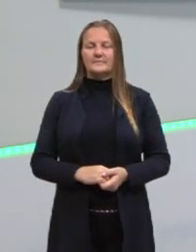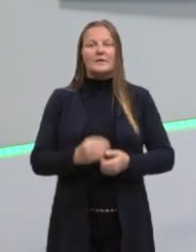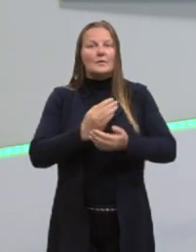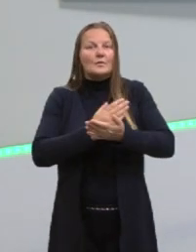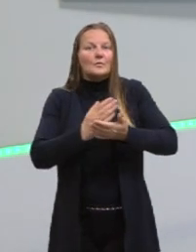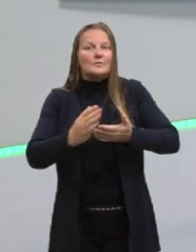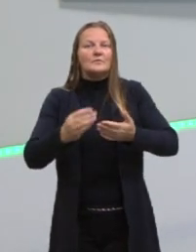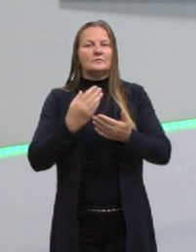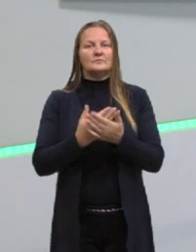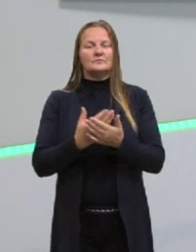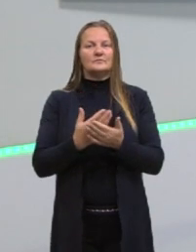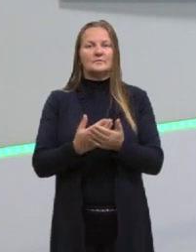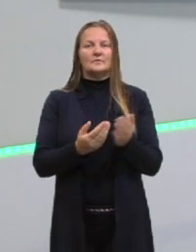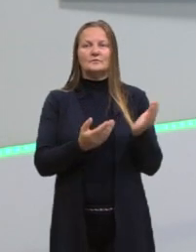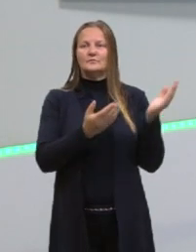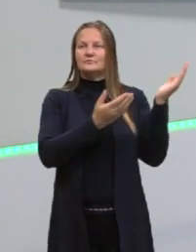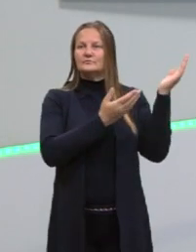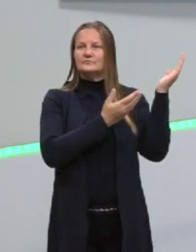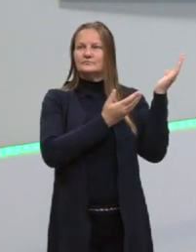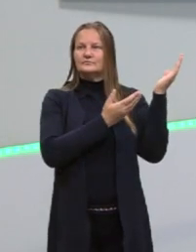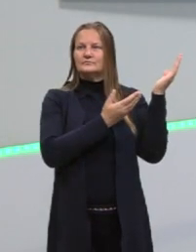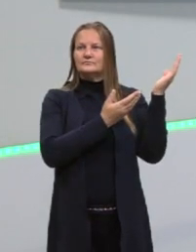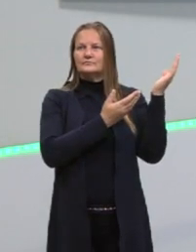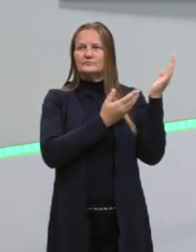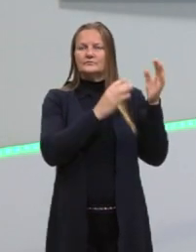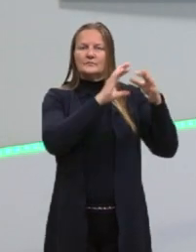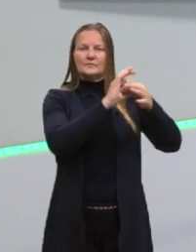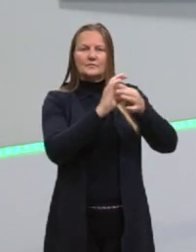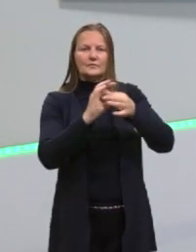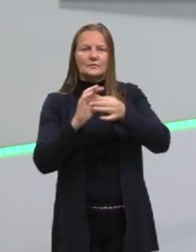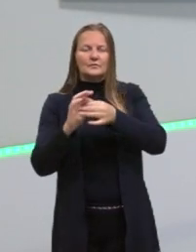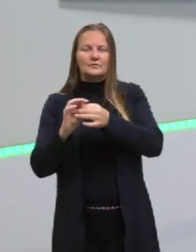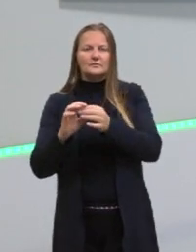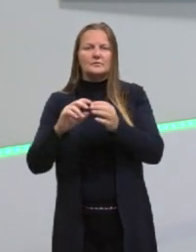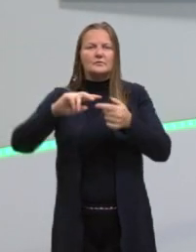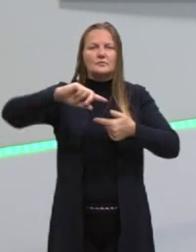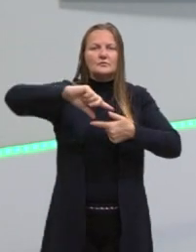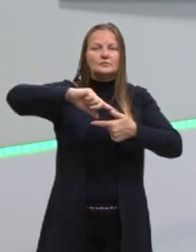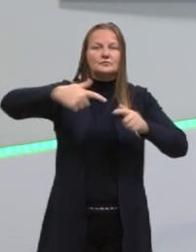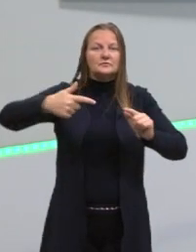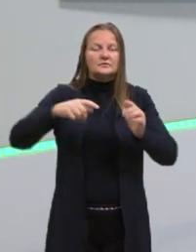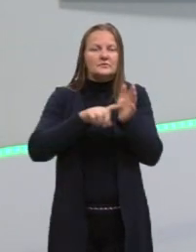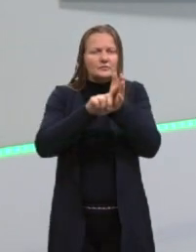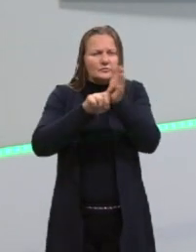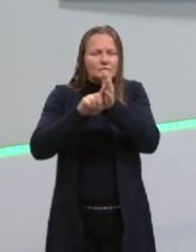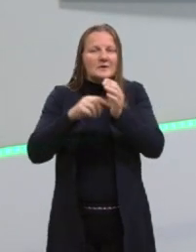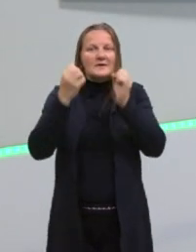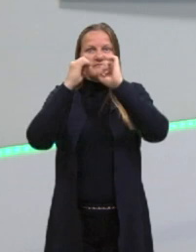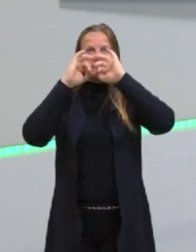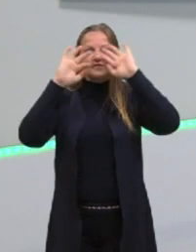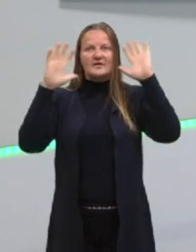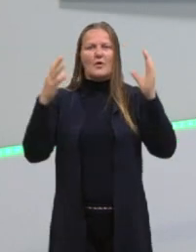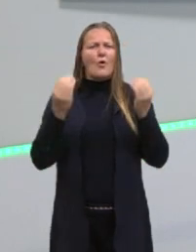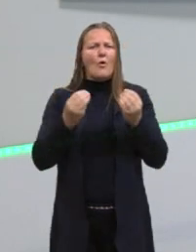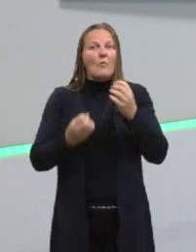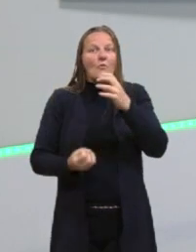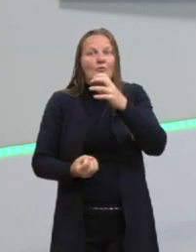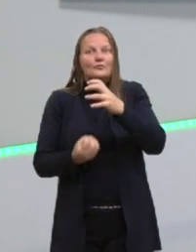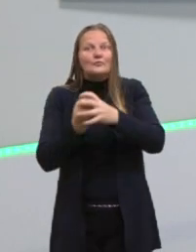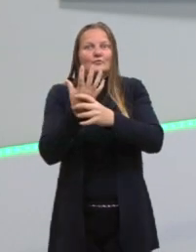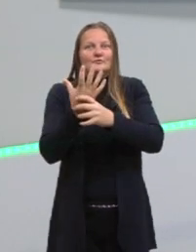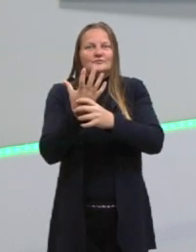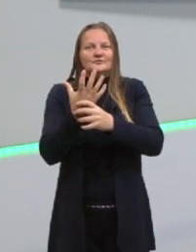então na nossa aula, eu trouxe aqui um pouco desse contexto aí da geometria analítica para a gente sempre entender um pouco mais como que surgiram,